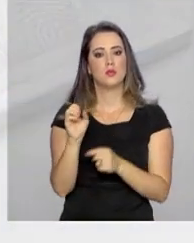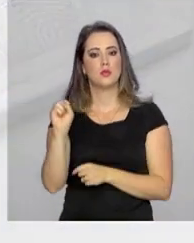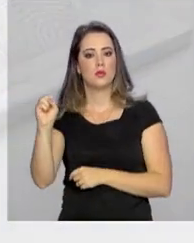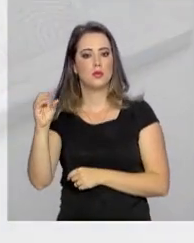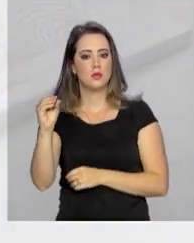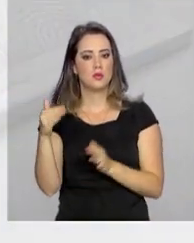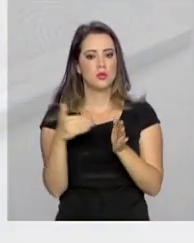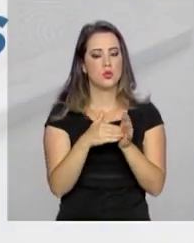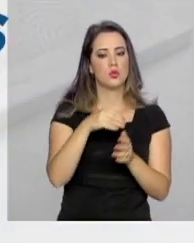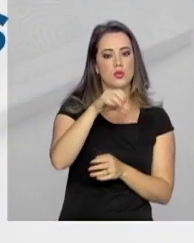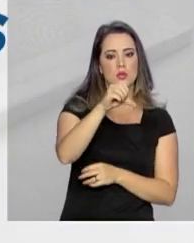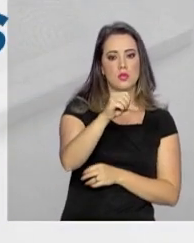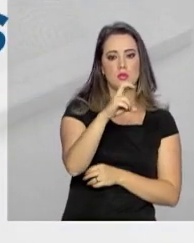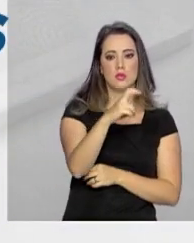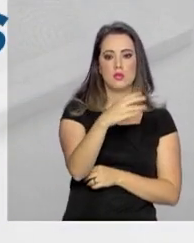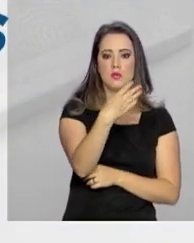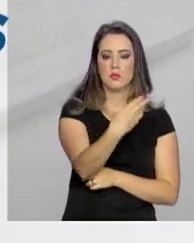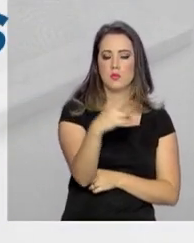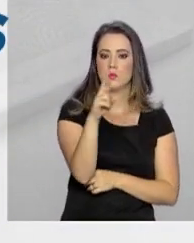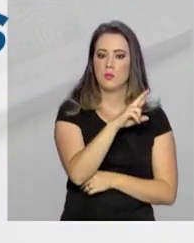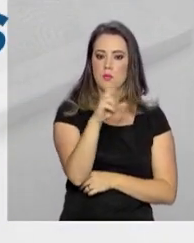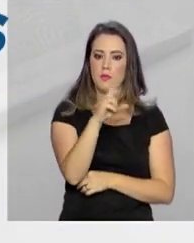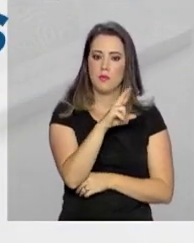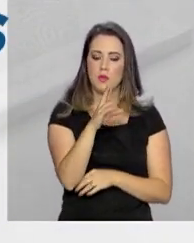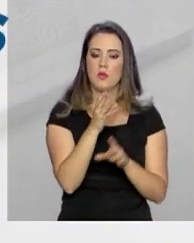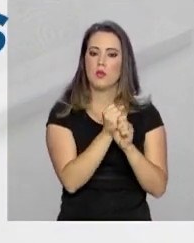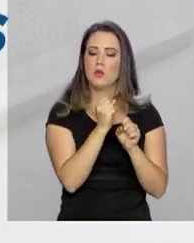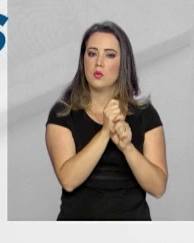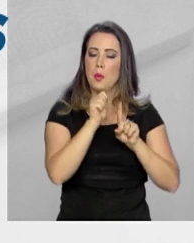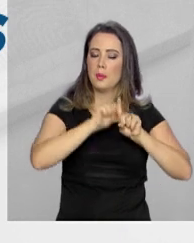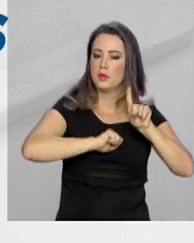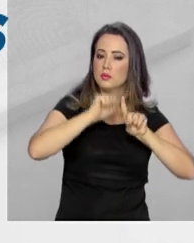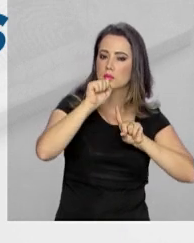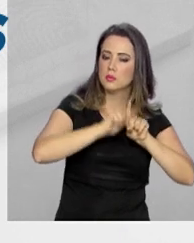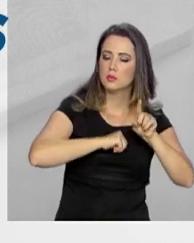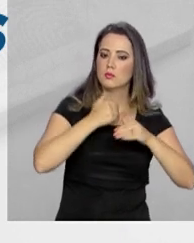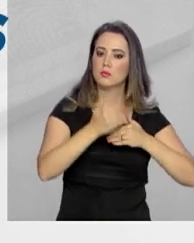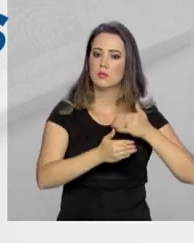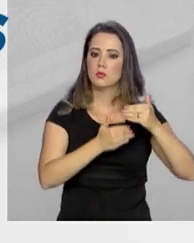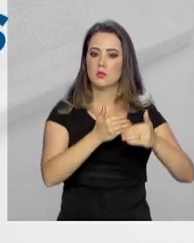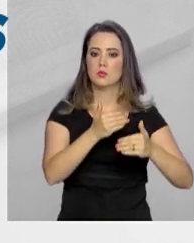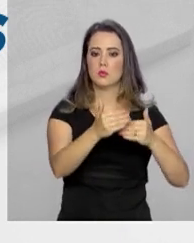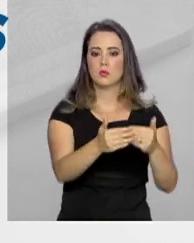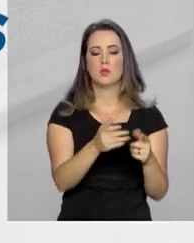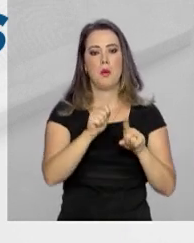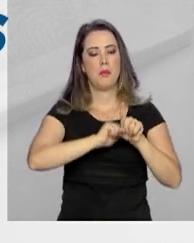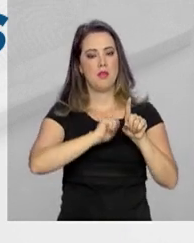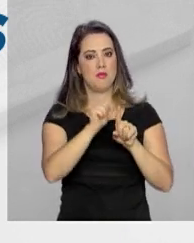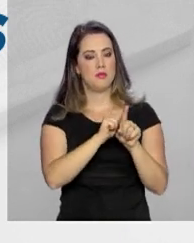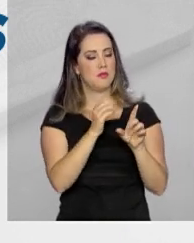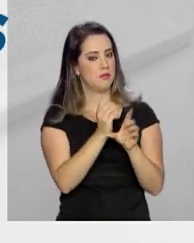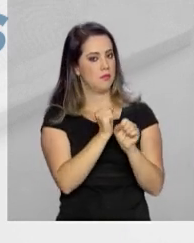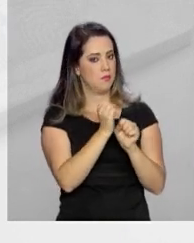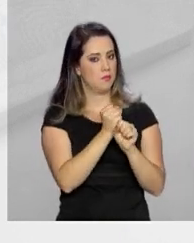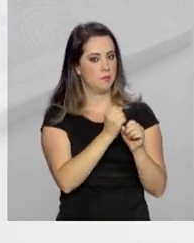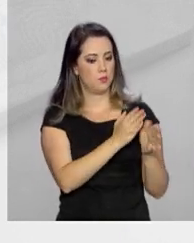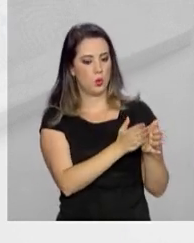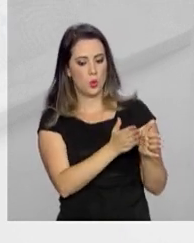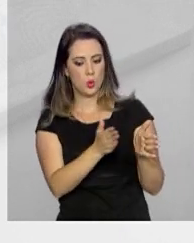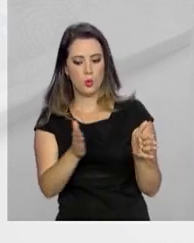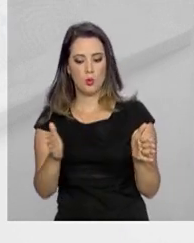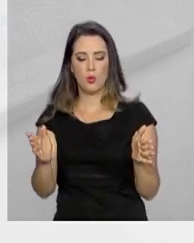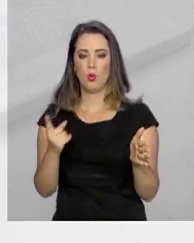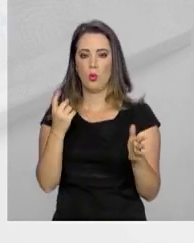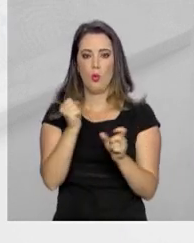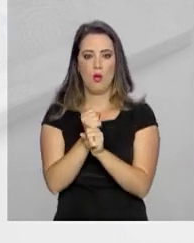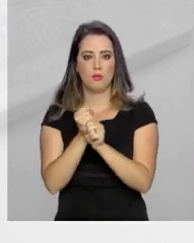R$ 80 a R$ 954. O cálculo é feito de acordo com o número de meses trabalhados. Pouco